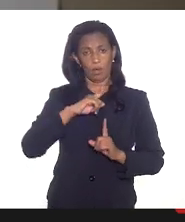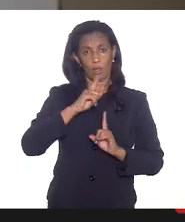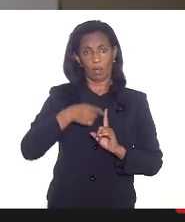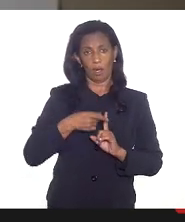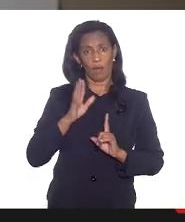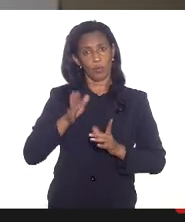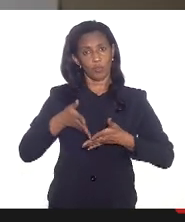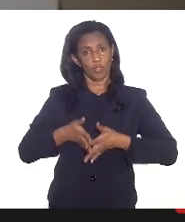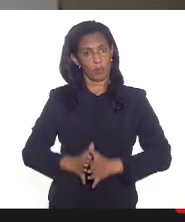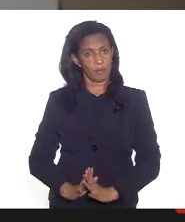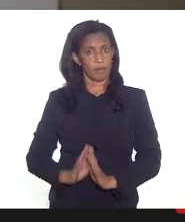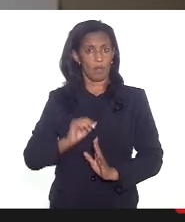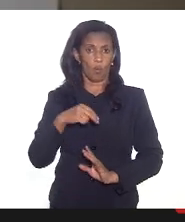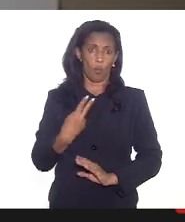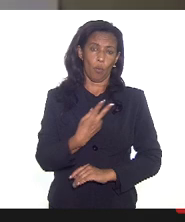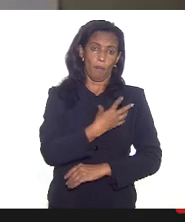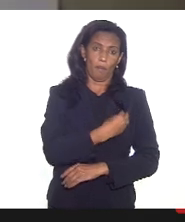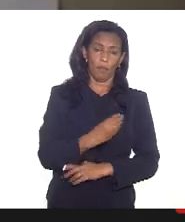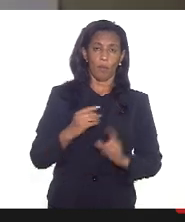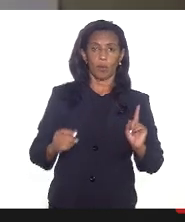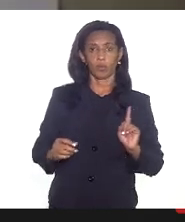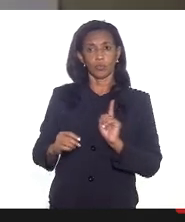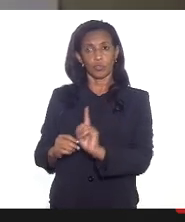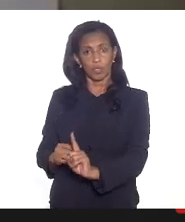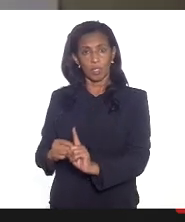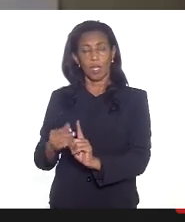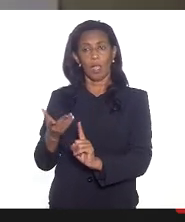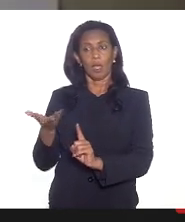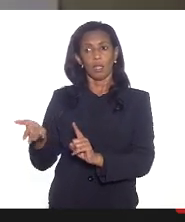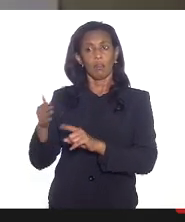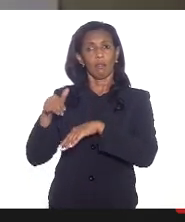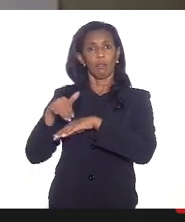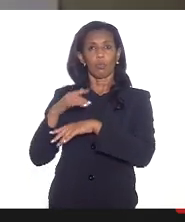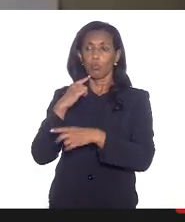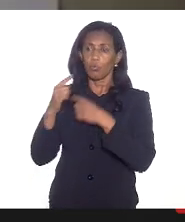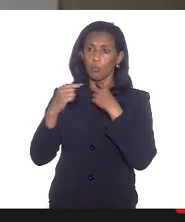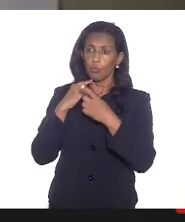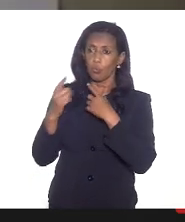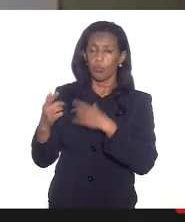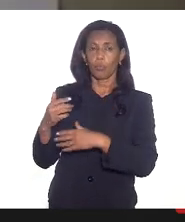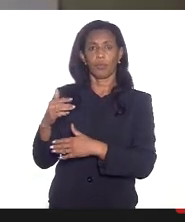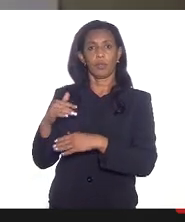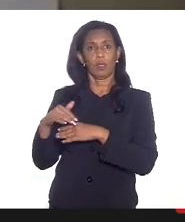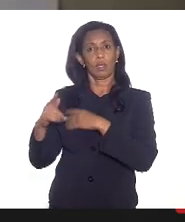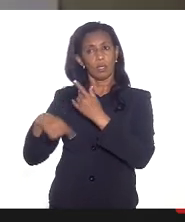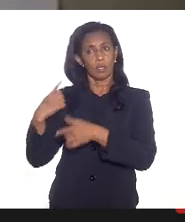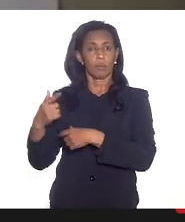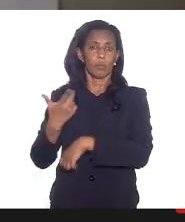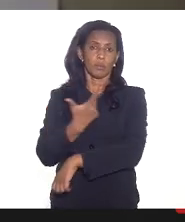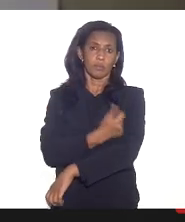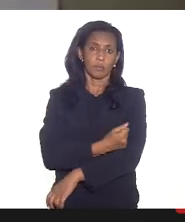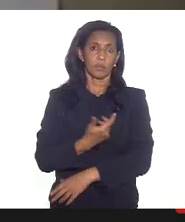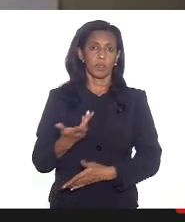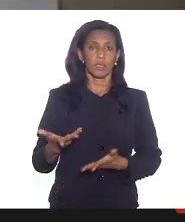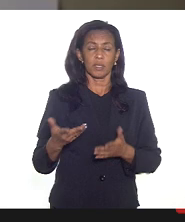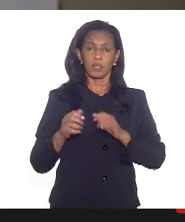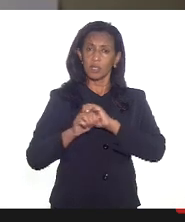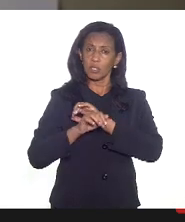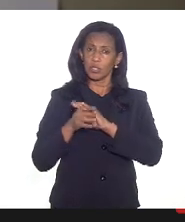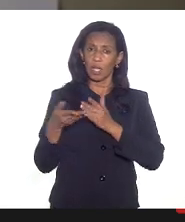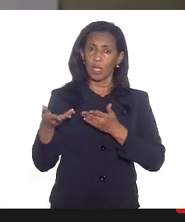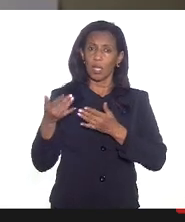possam chegar se aconselhar com o profissional e logo em seguida visitar e que seja dada ampla